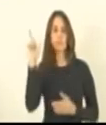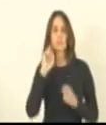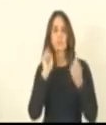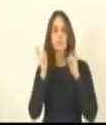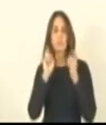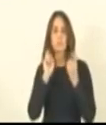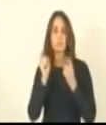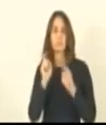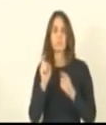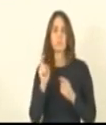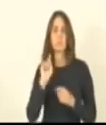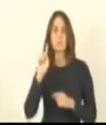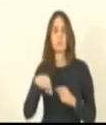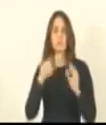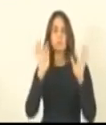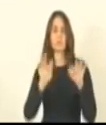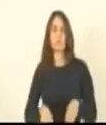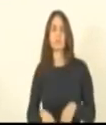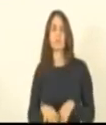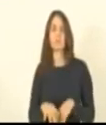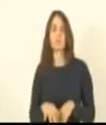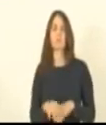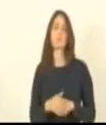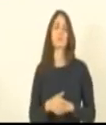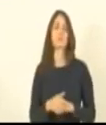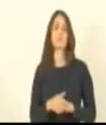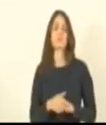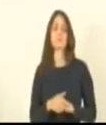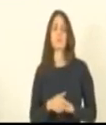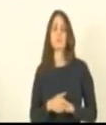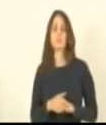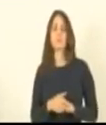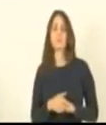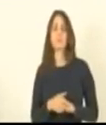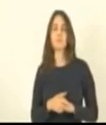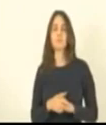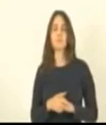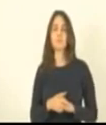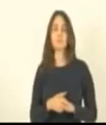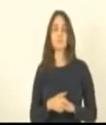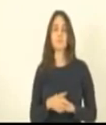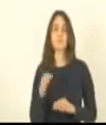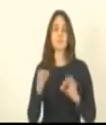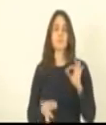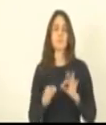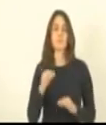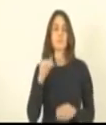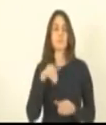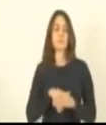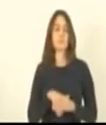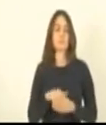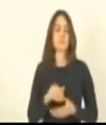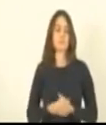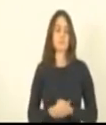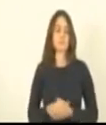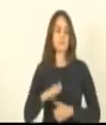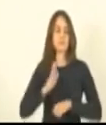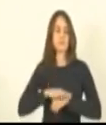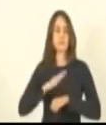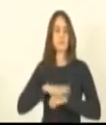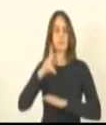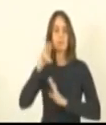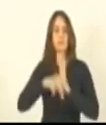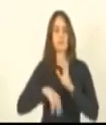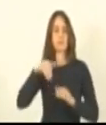logo após o finalizar da da justificação de voto como autora do projeto eu